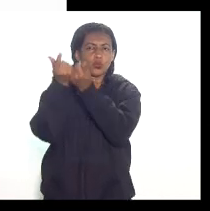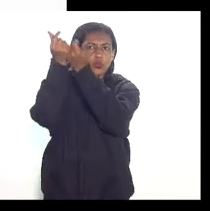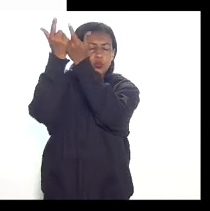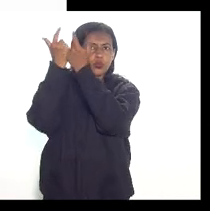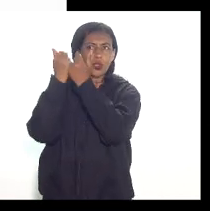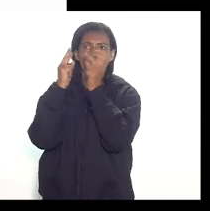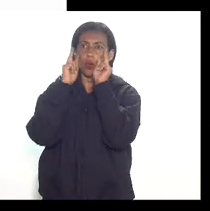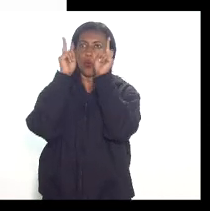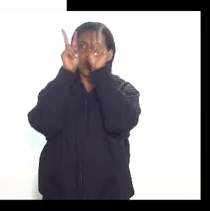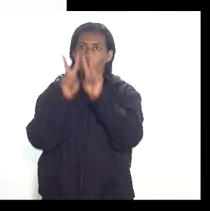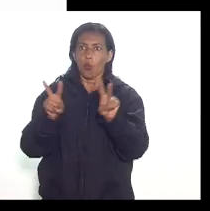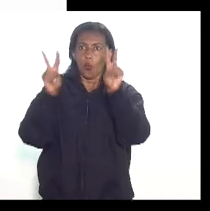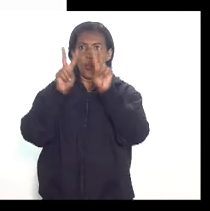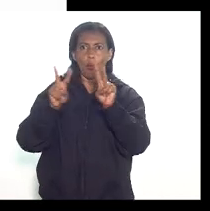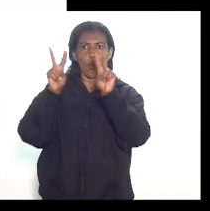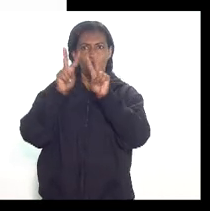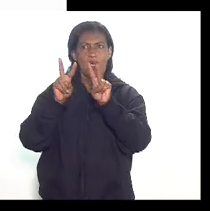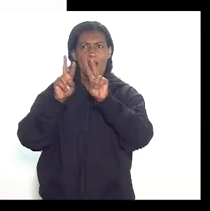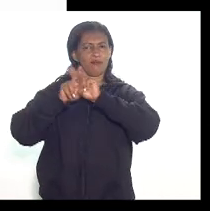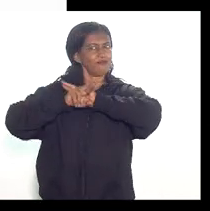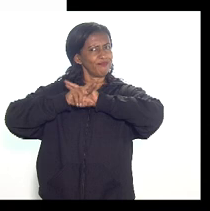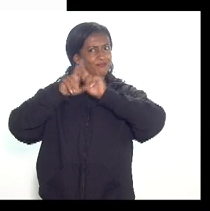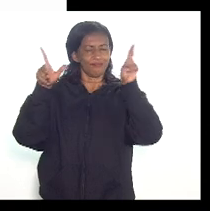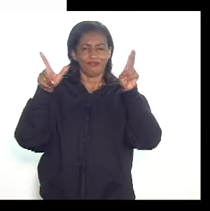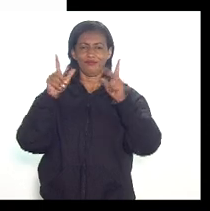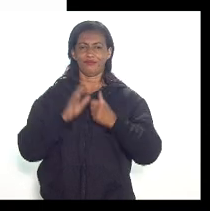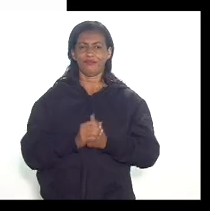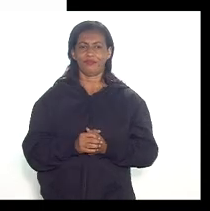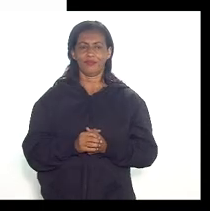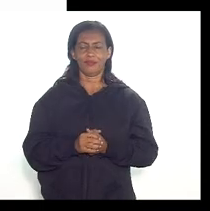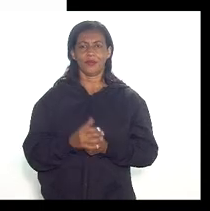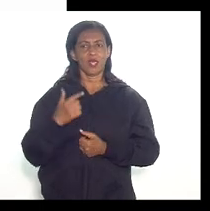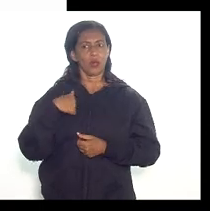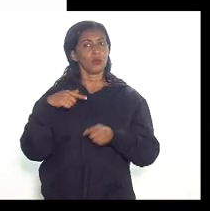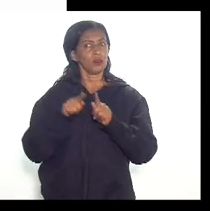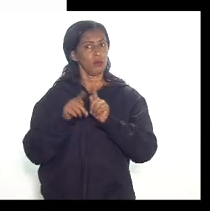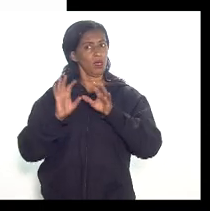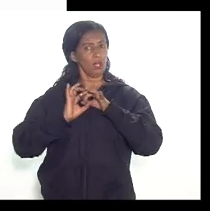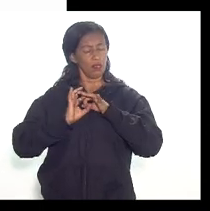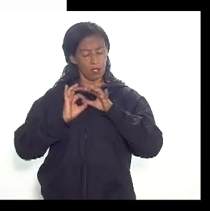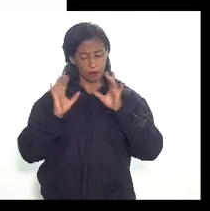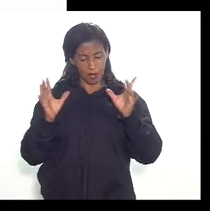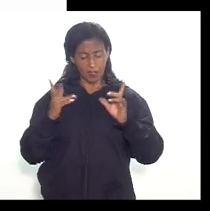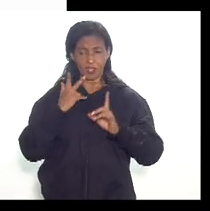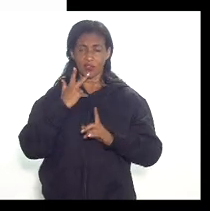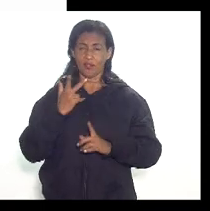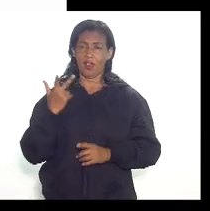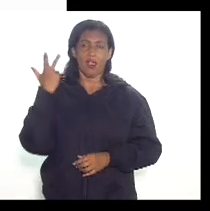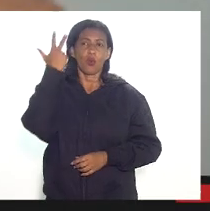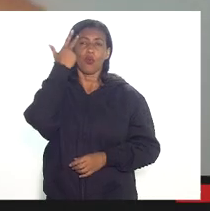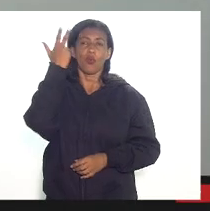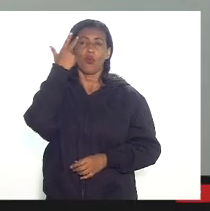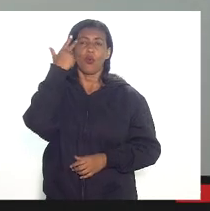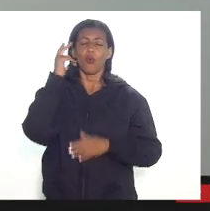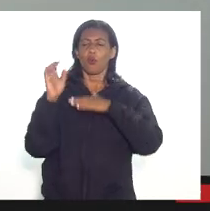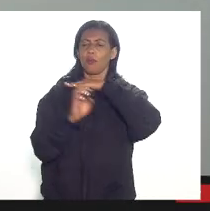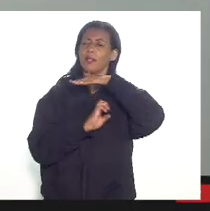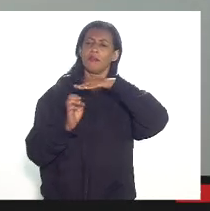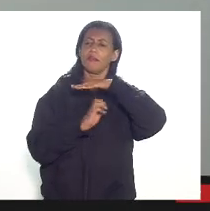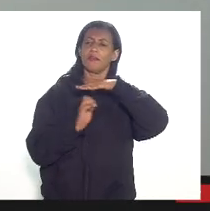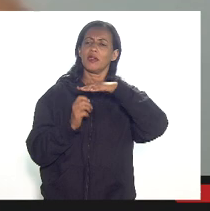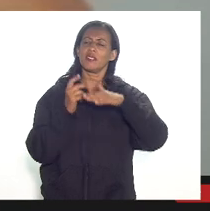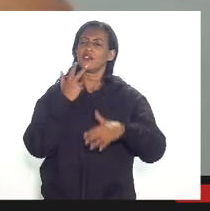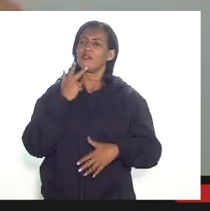um olhar com lupa e aí deputado eu também quero assim tomar liberdade para falar uma coisa porque é muito comum as empresas alegarem para nós